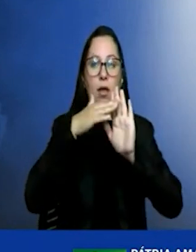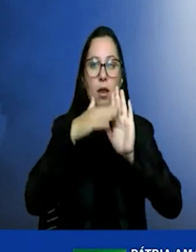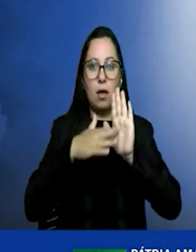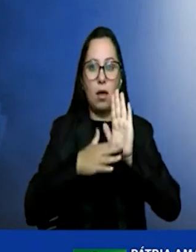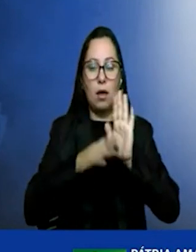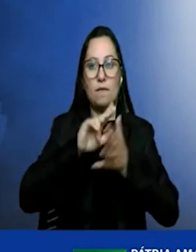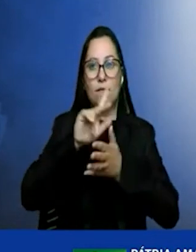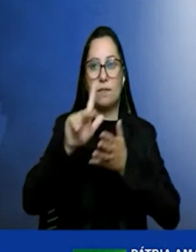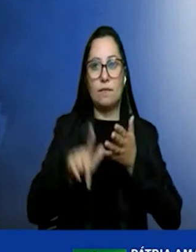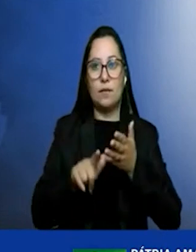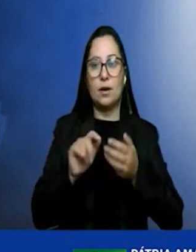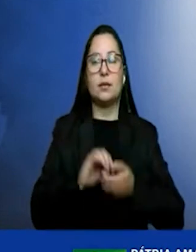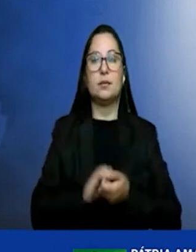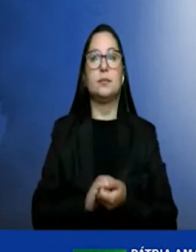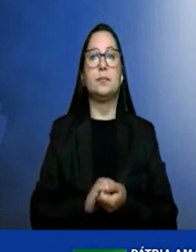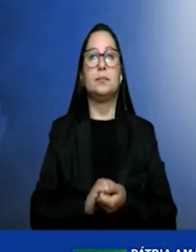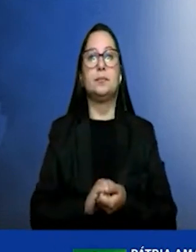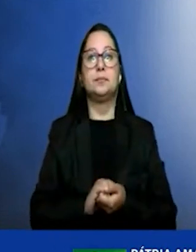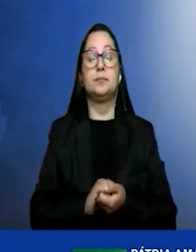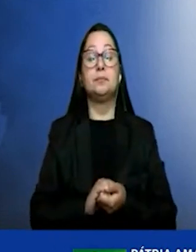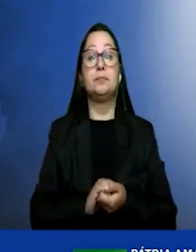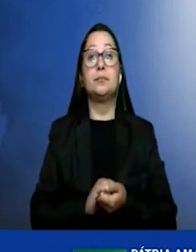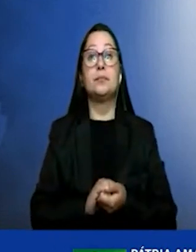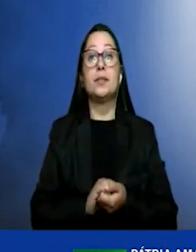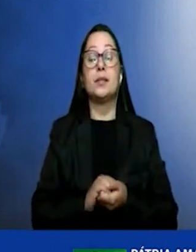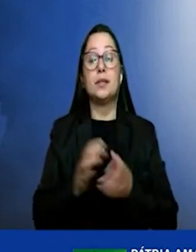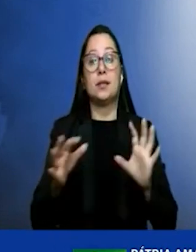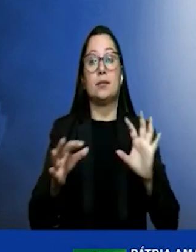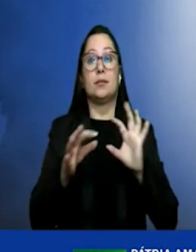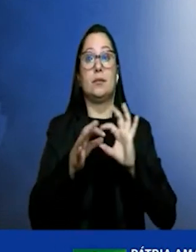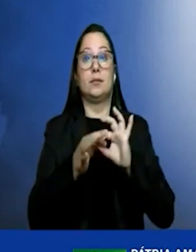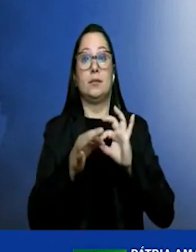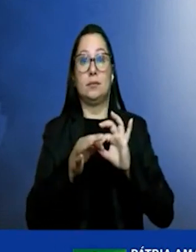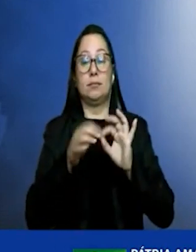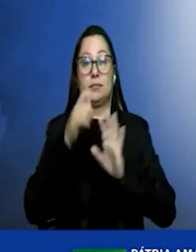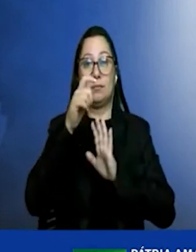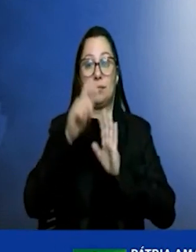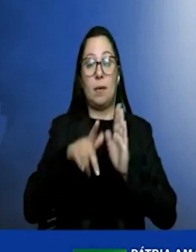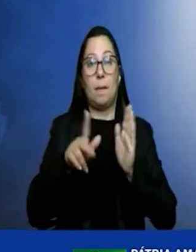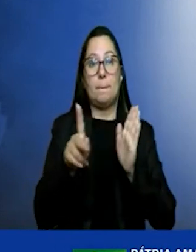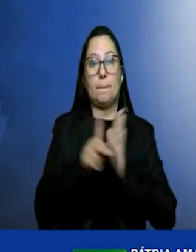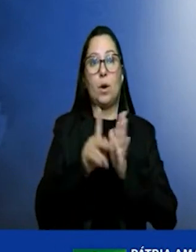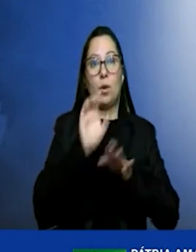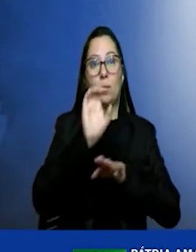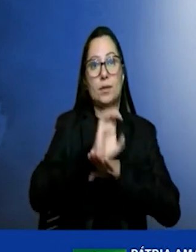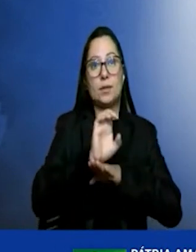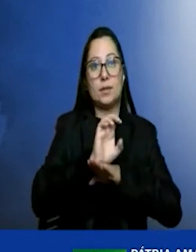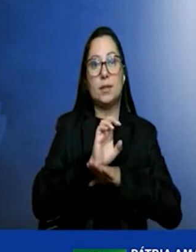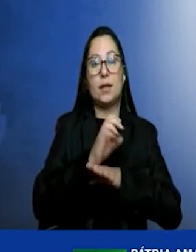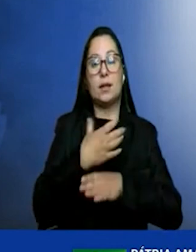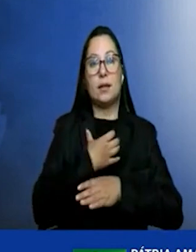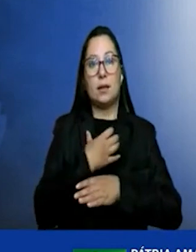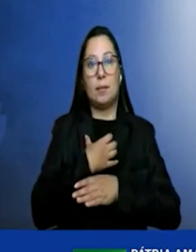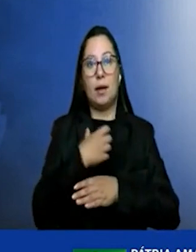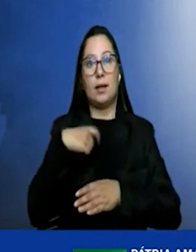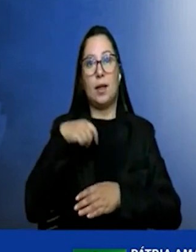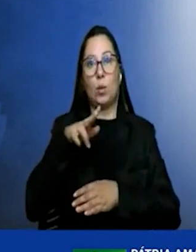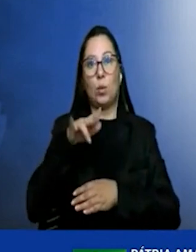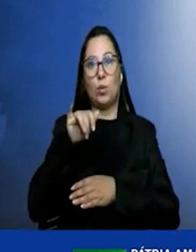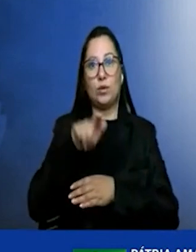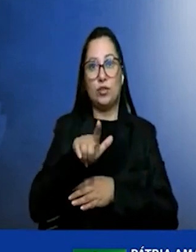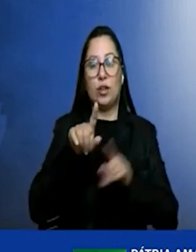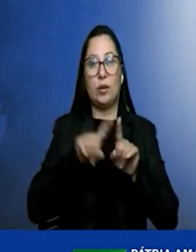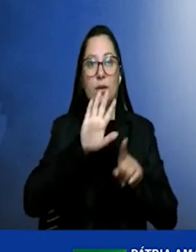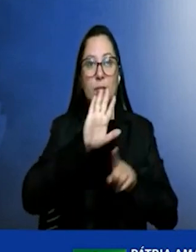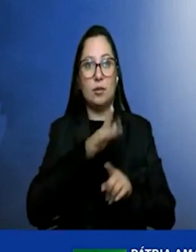pelo menos um grande player lá no estado da Bahia e está ali a nossa Unigel um grande orgulho lá para o estado no setor químico tem a Braskem